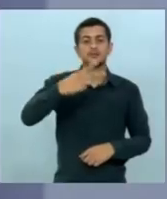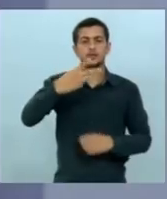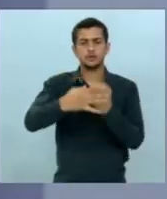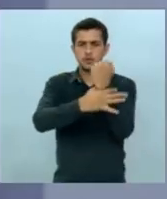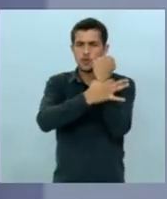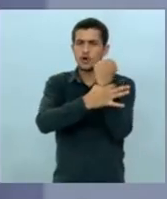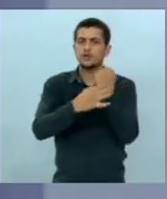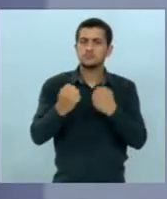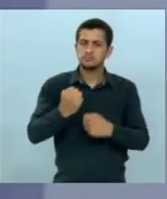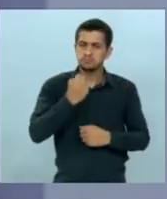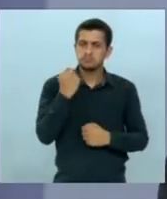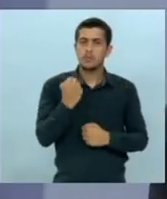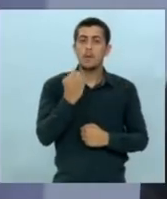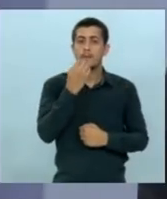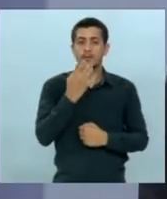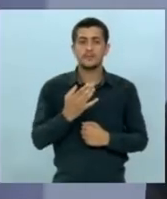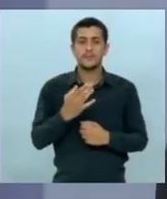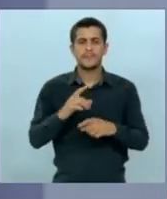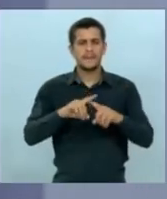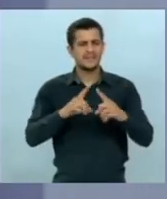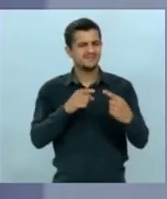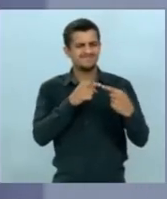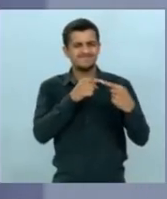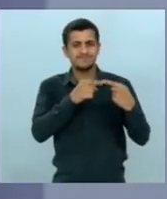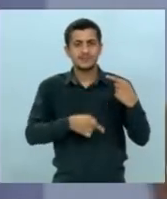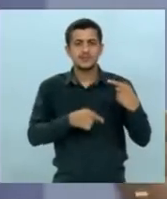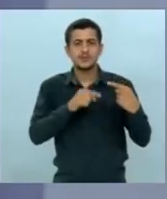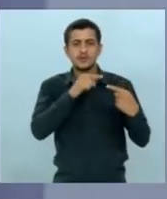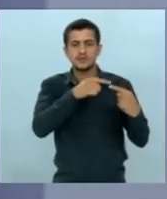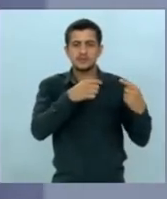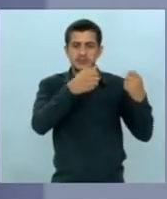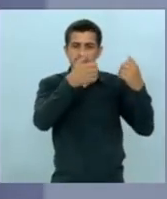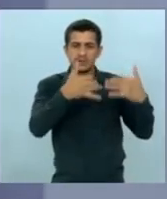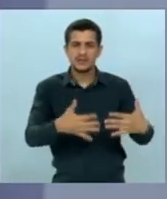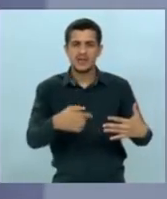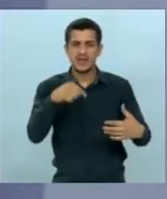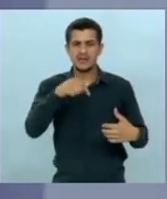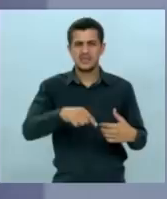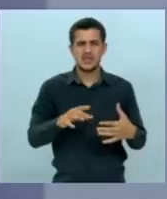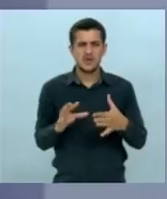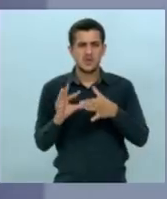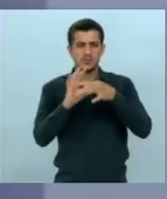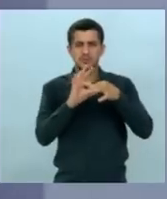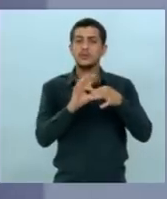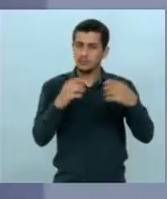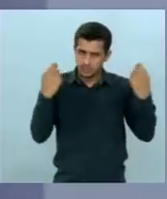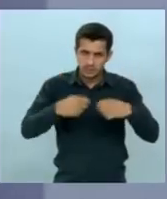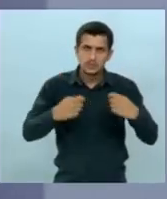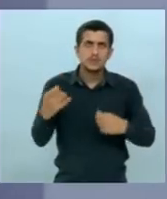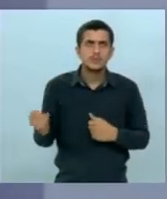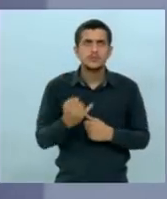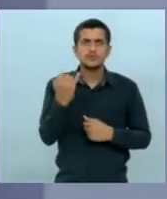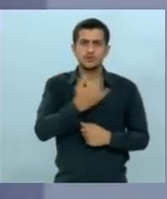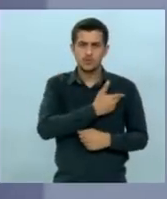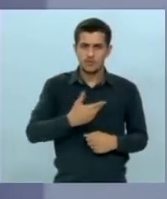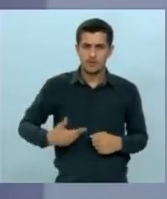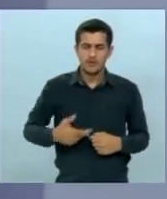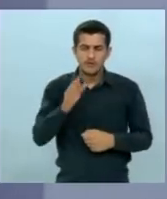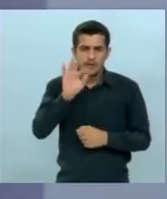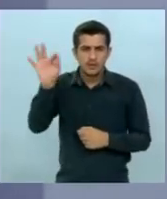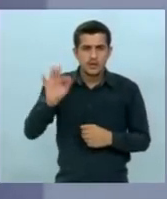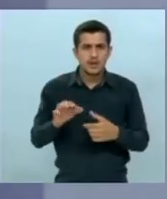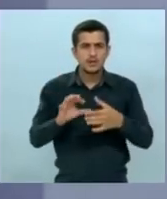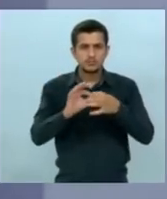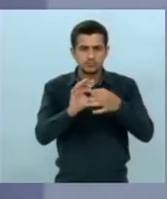e agora eu discordo num ponto de você quando você fala que não tem que ter a parceria tem sim o governo federal tem obrigação com as